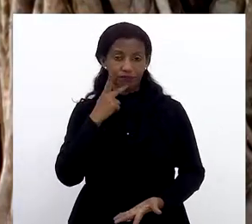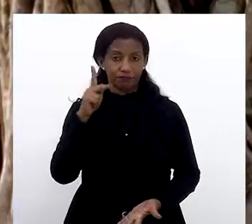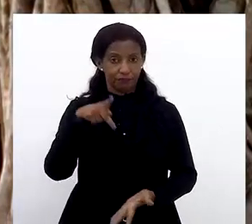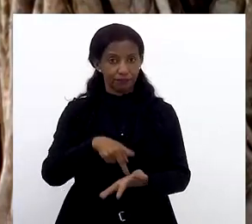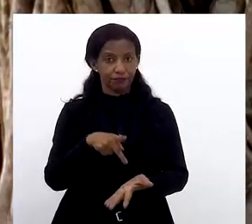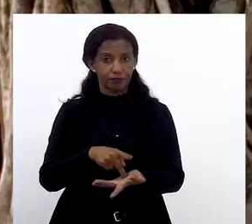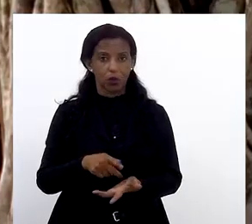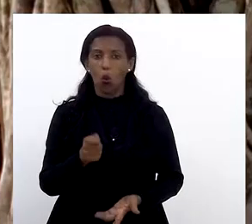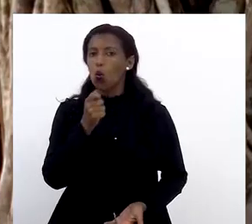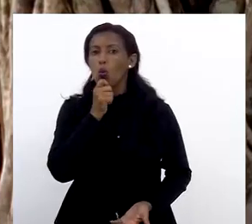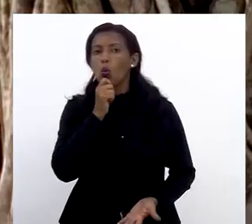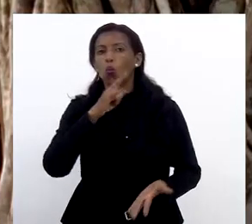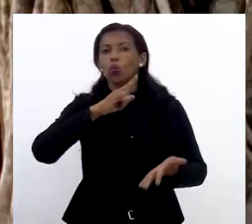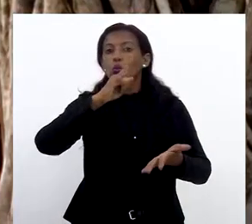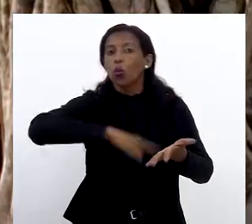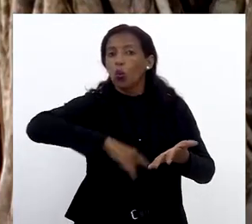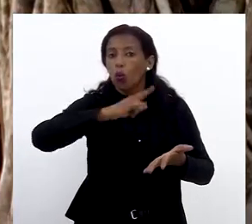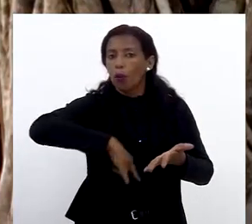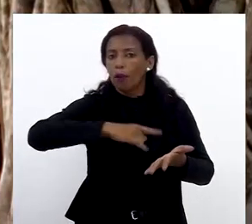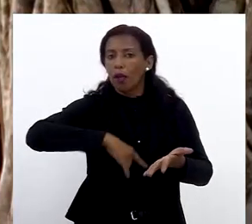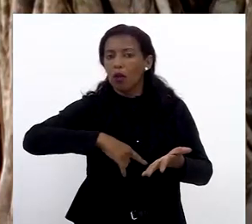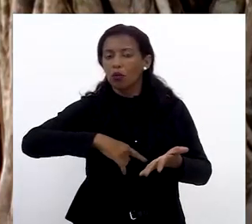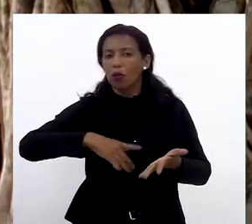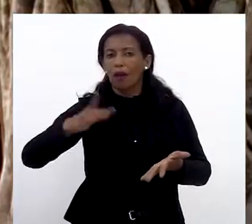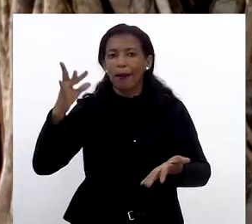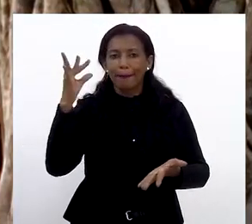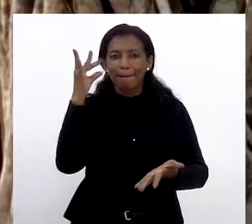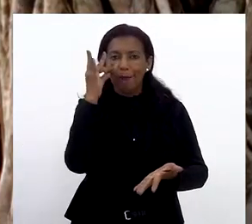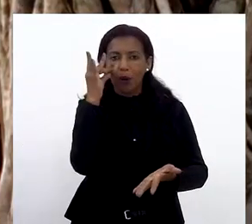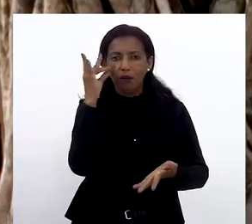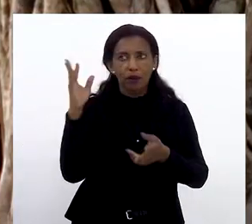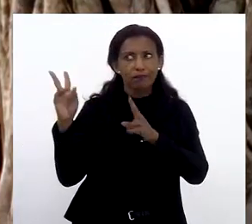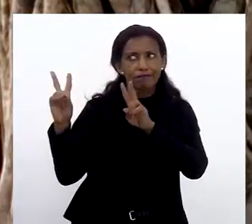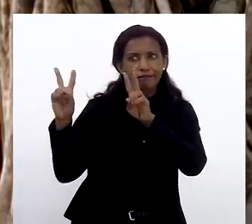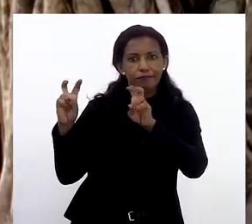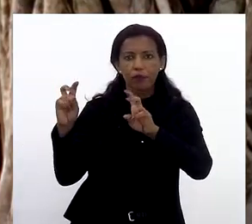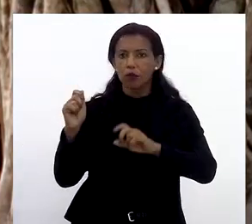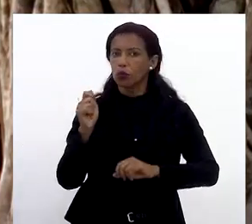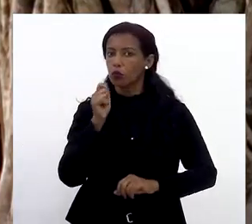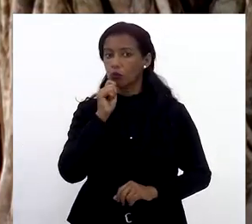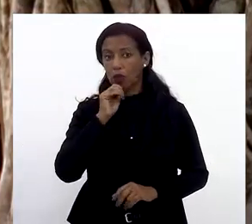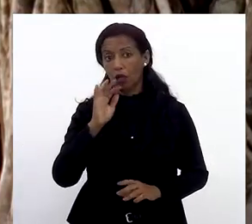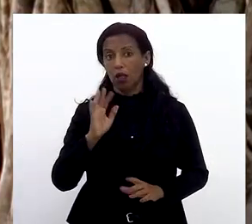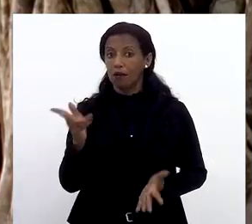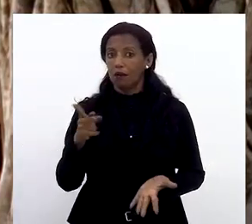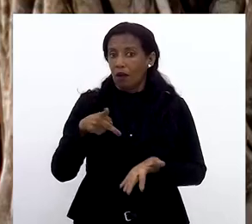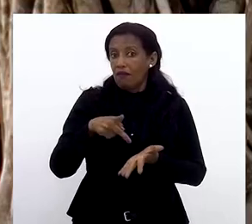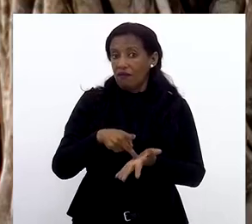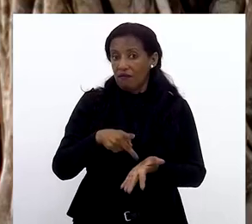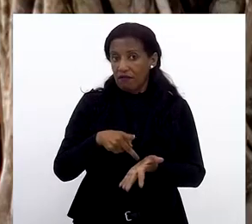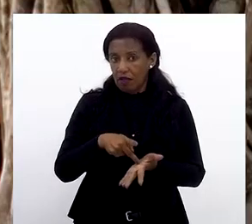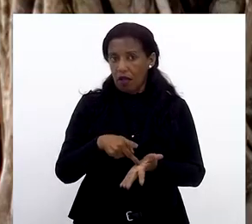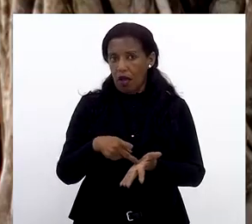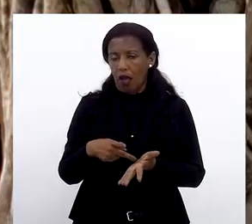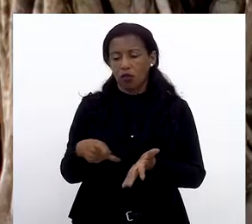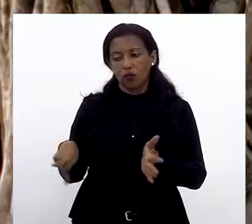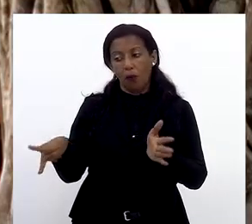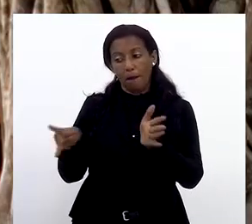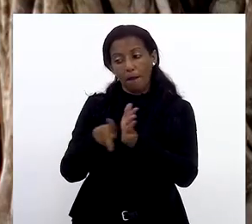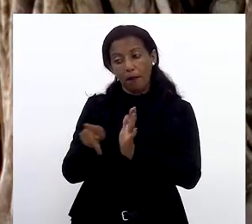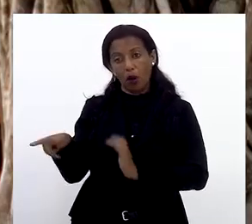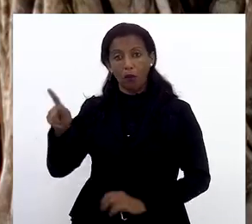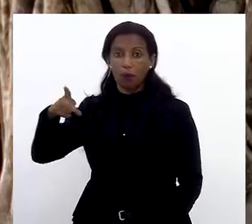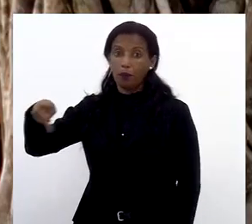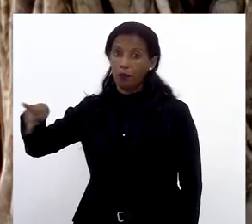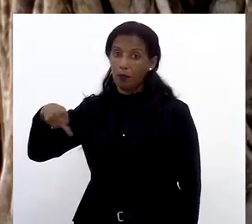aqui, Camila. Não há documentos que provem esse título. Na verdade, foi uma jogada de